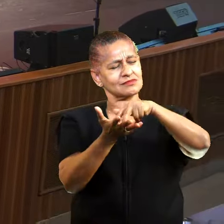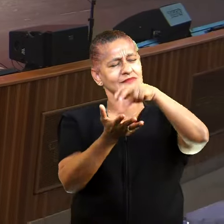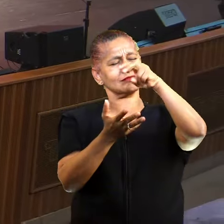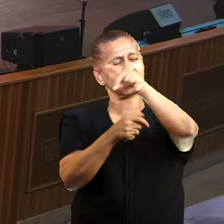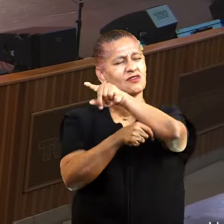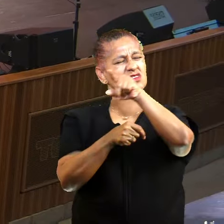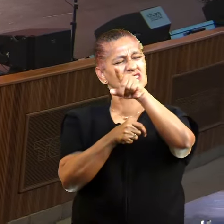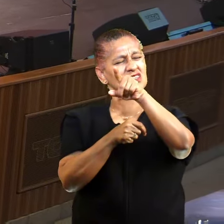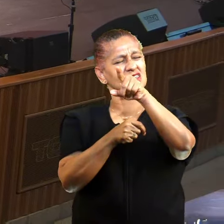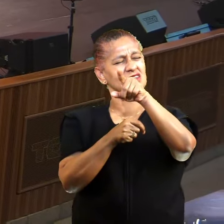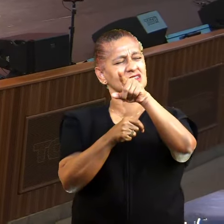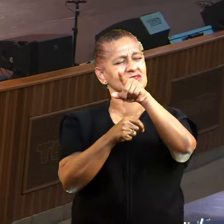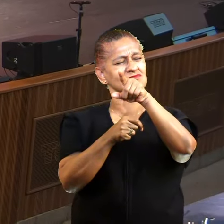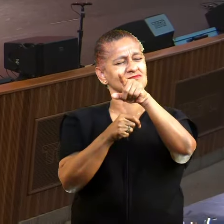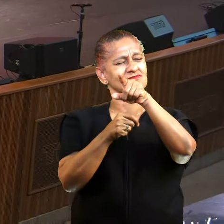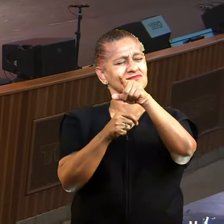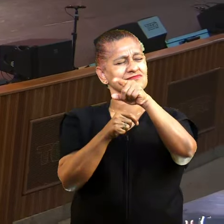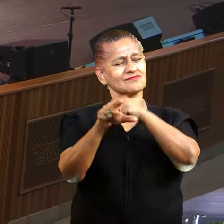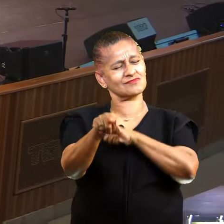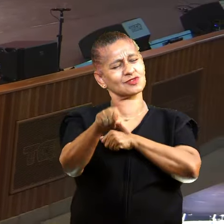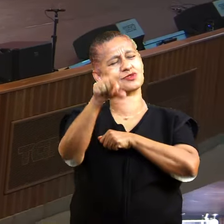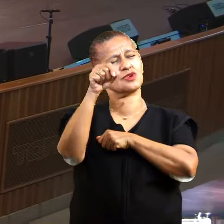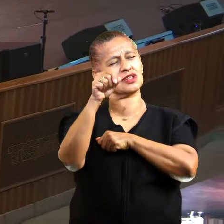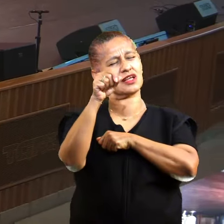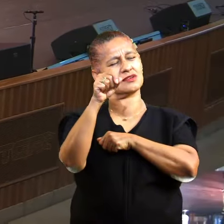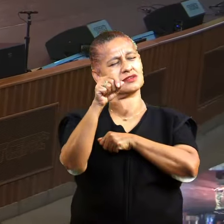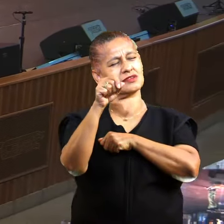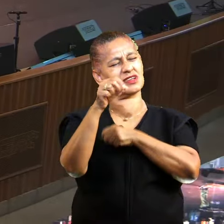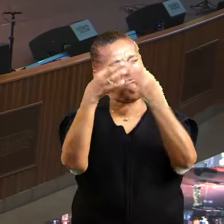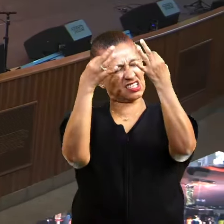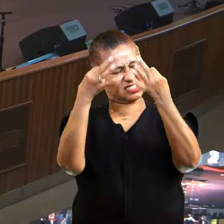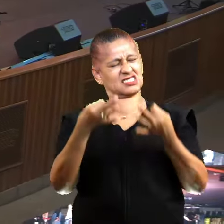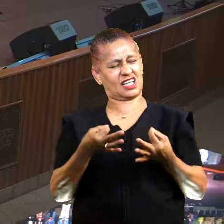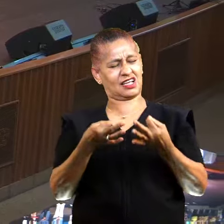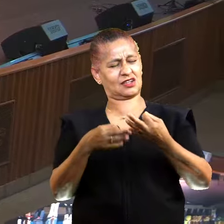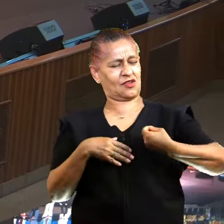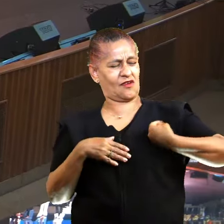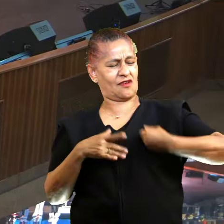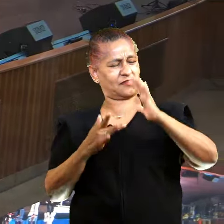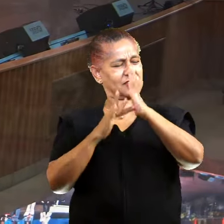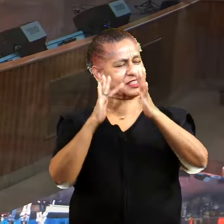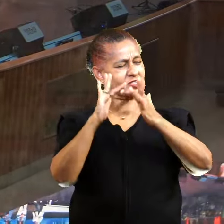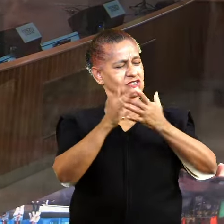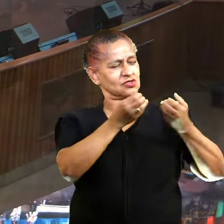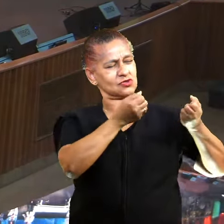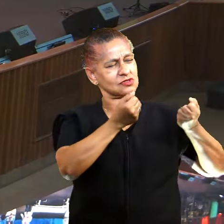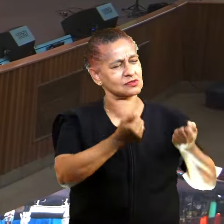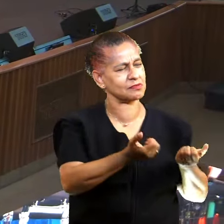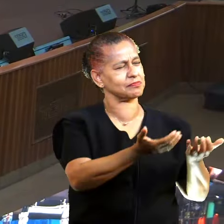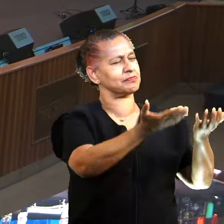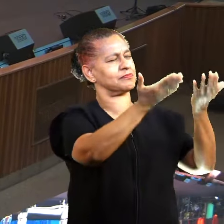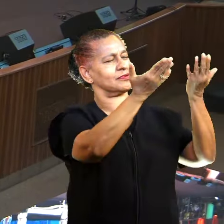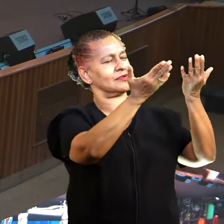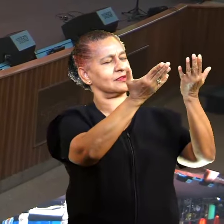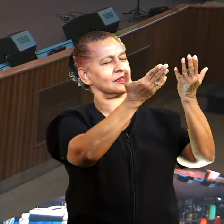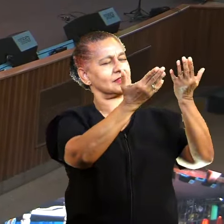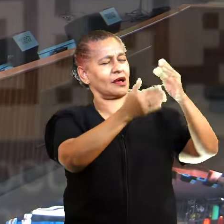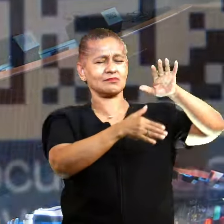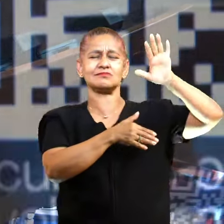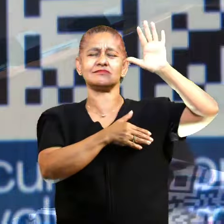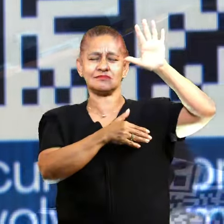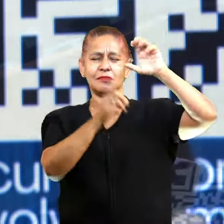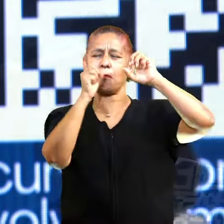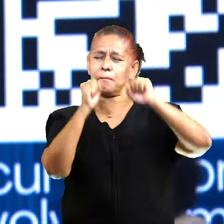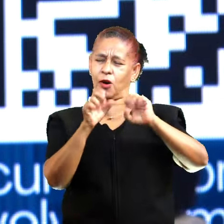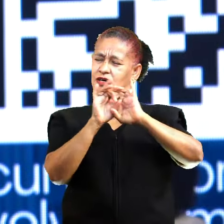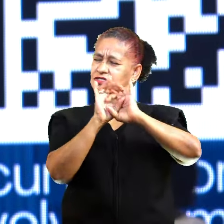você quer tomar essa decisão por entregar sua vida a Cristo, levante a sua mão onde você estiver e dizendo, olha, eu